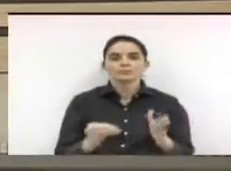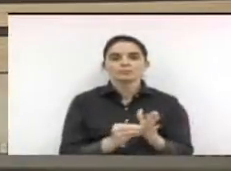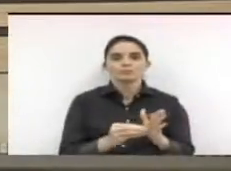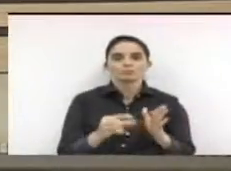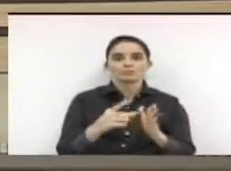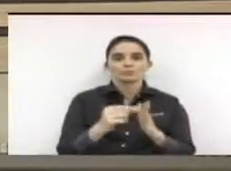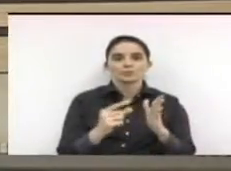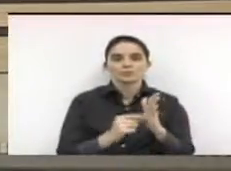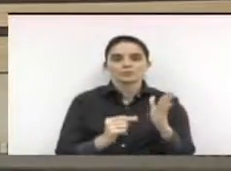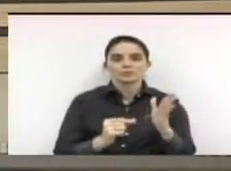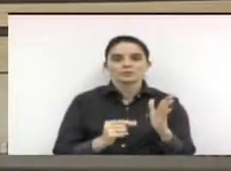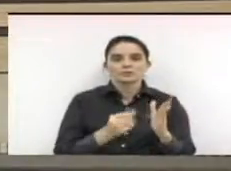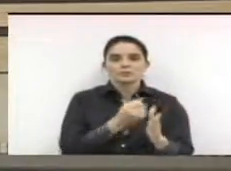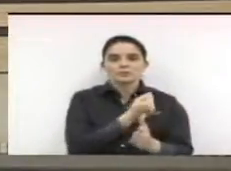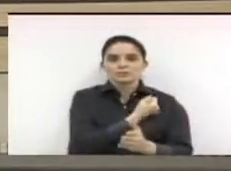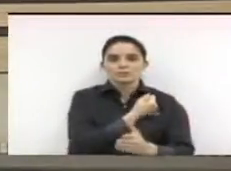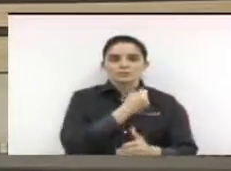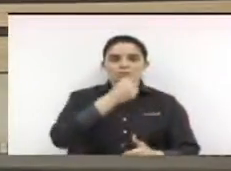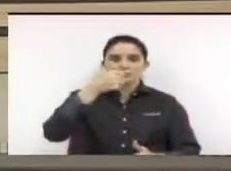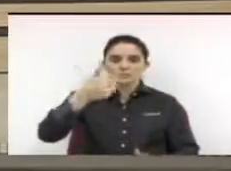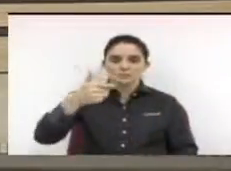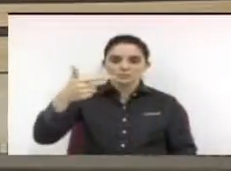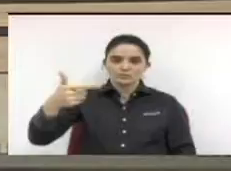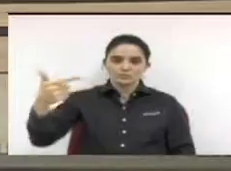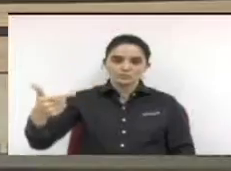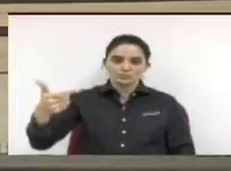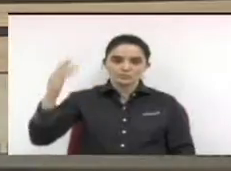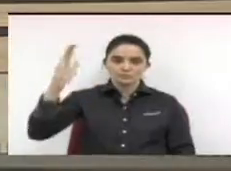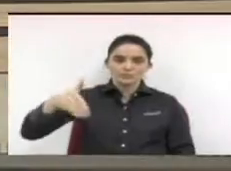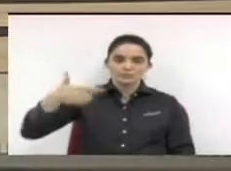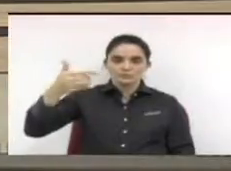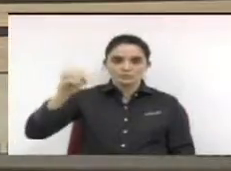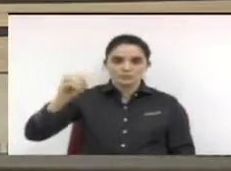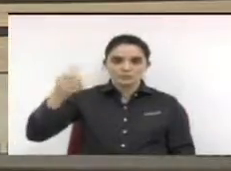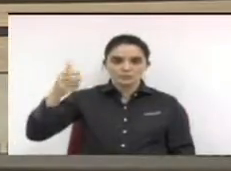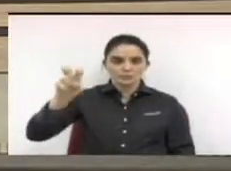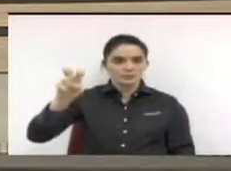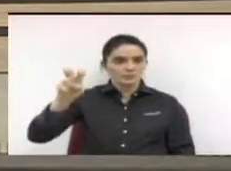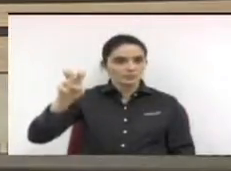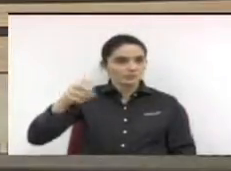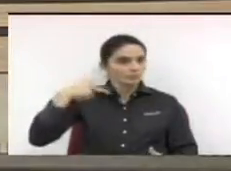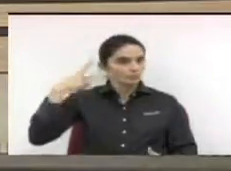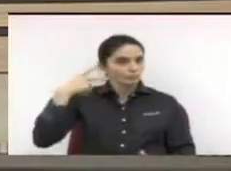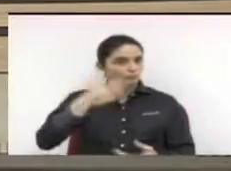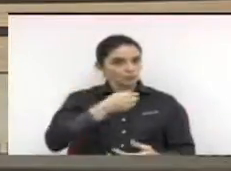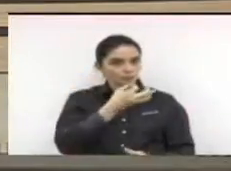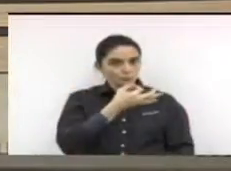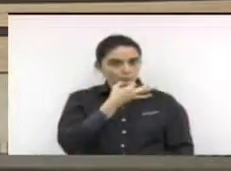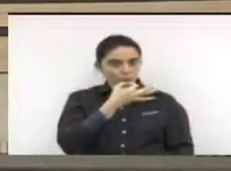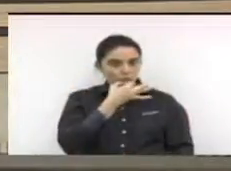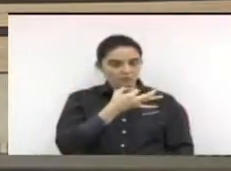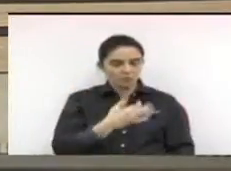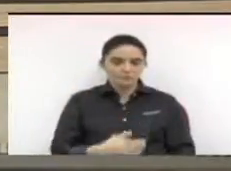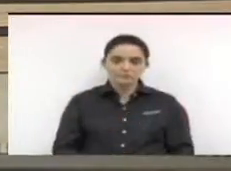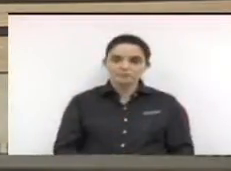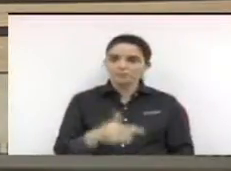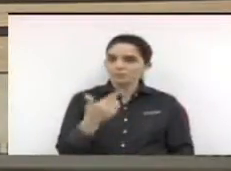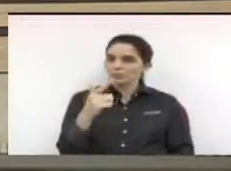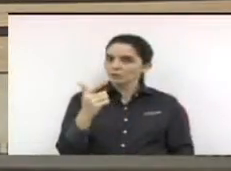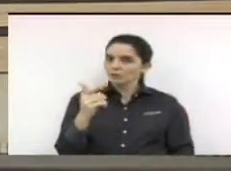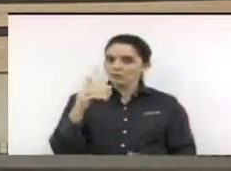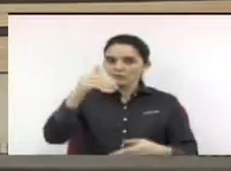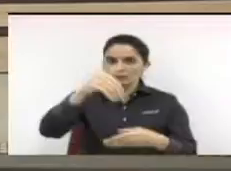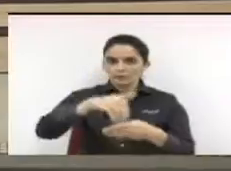projeto de lei número 122, barra 2015. Algum vereador deseja discutir? Não